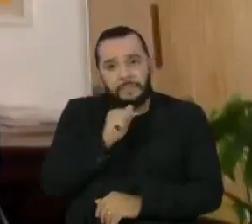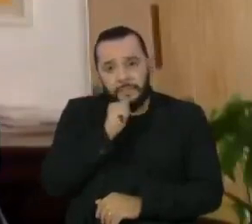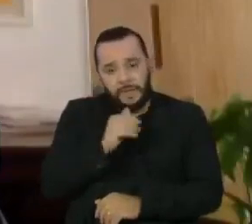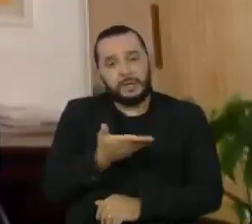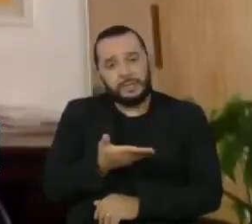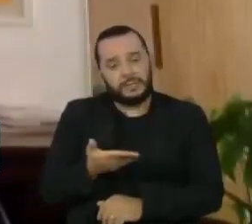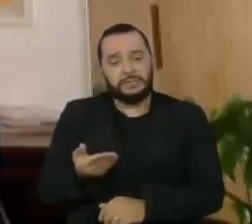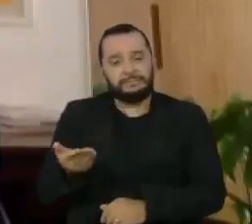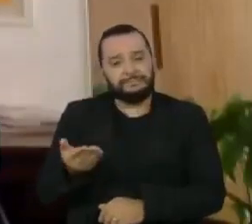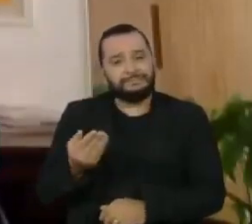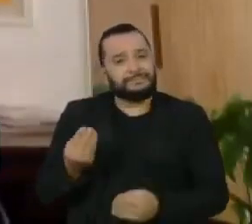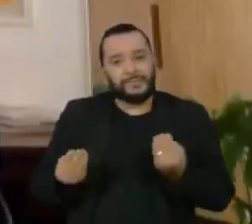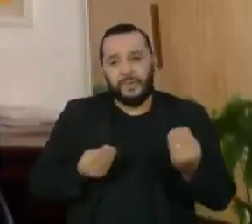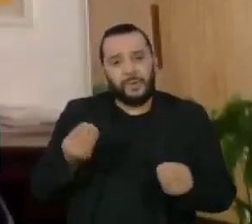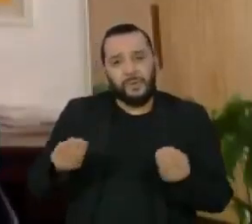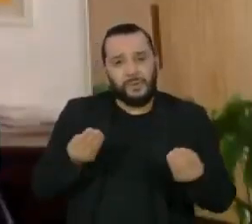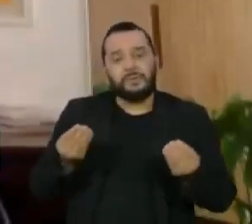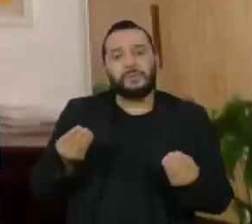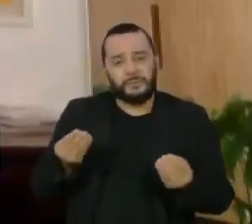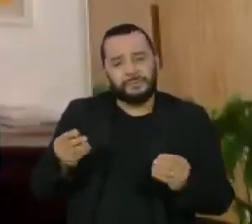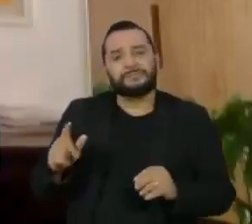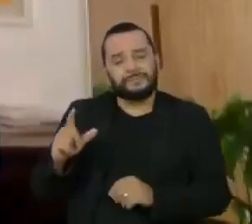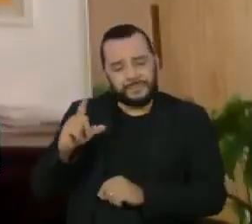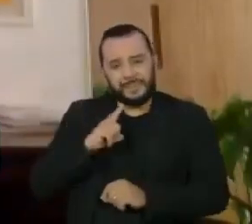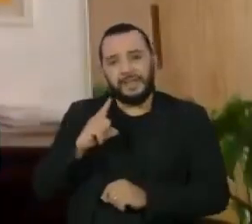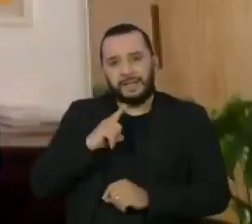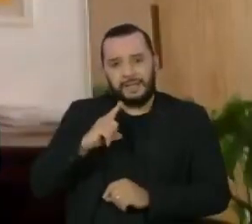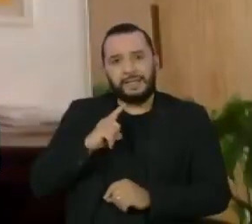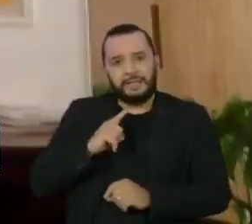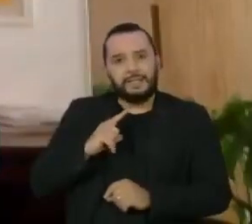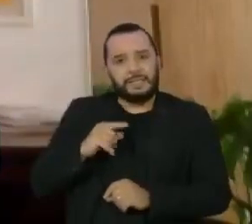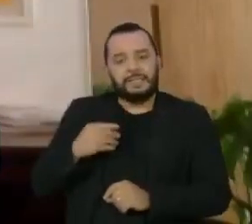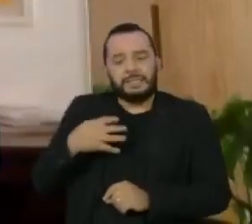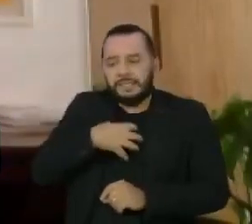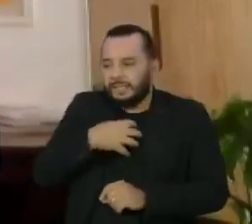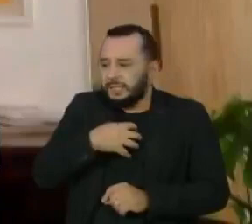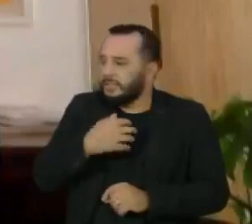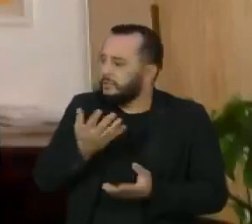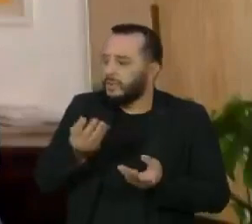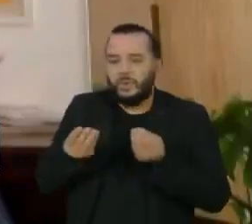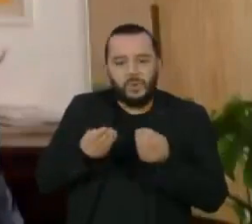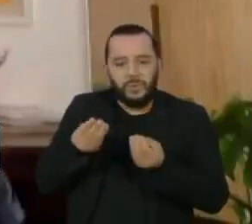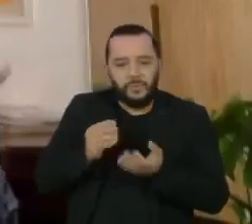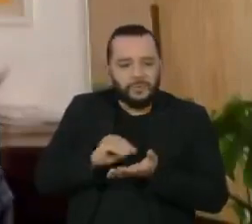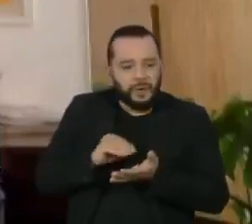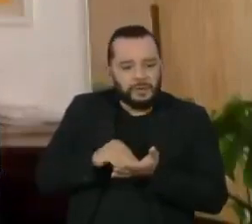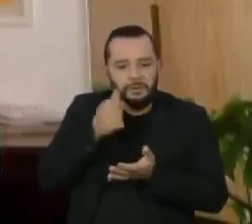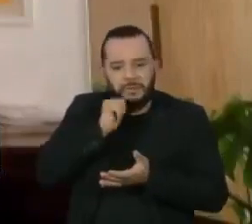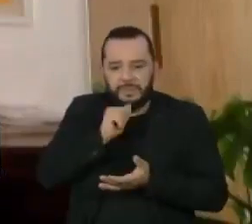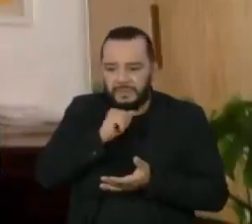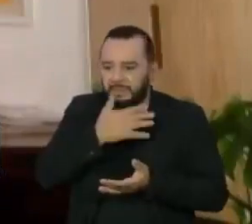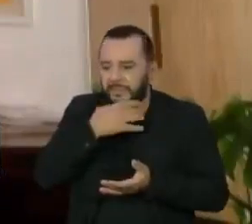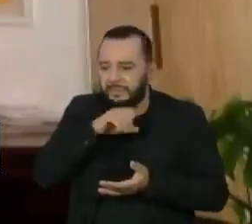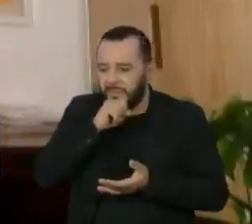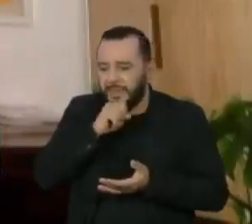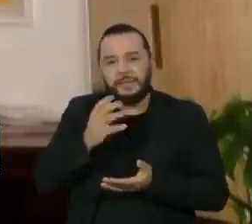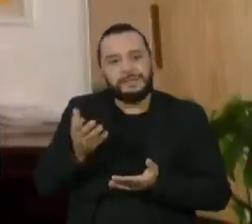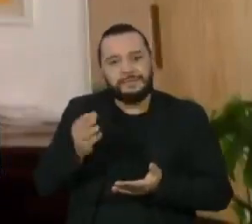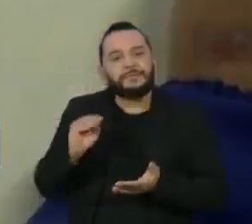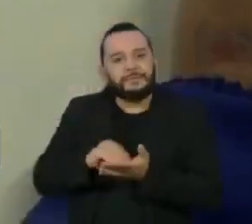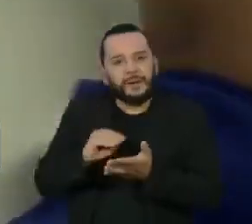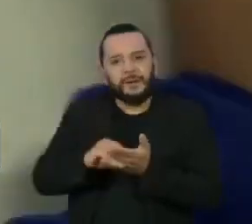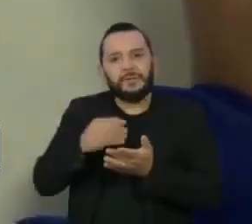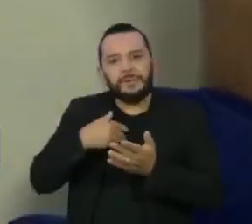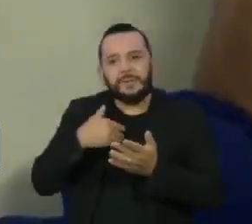que cuidavam dela. Elas têm a mesma vivência de orfandade. Essa psicanalista diz que a perda de referências ainda na